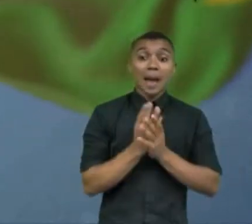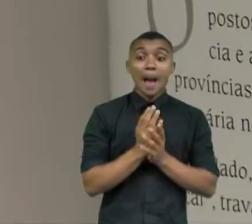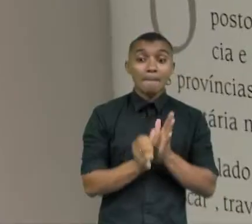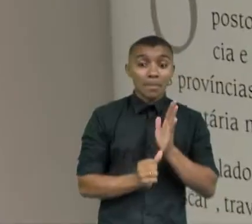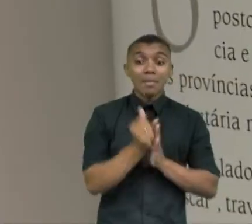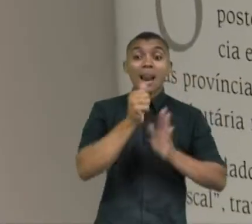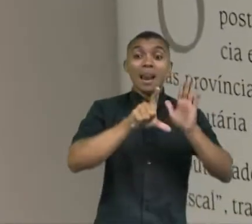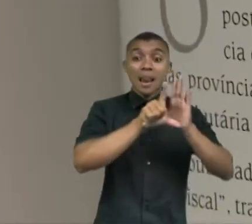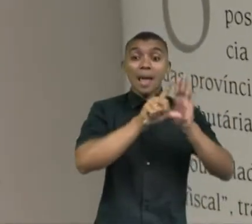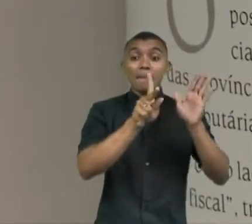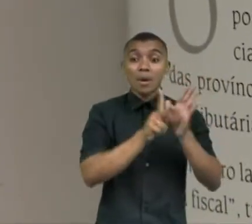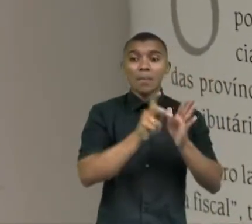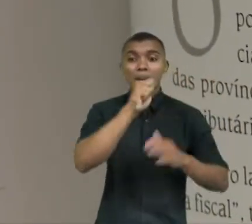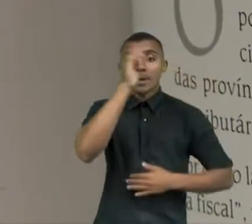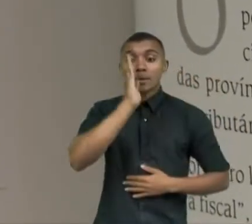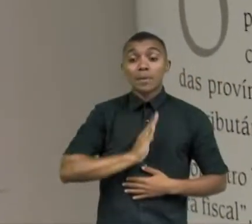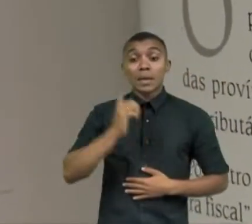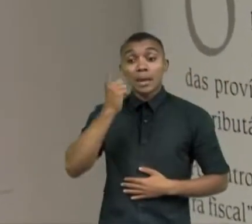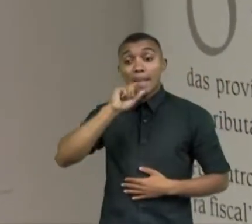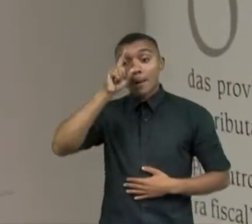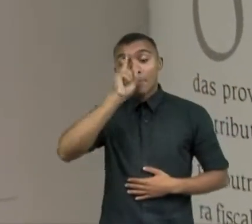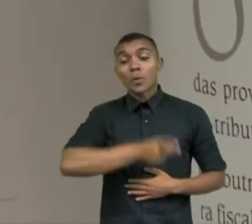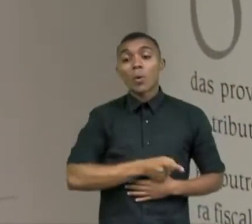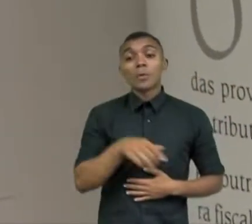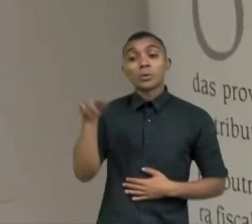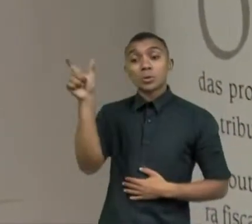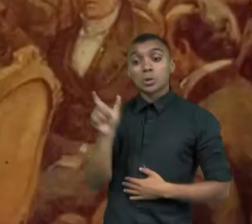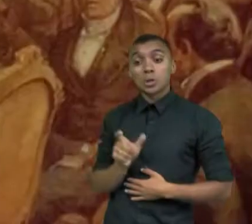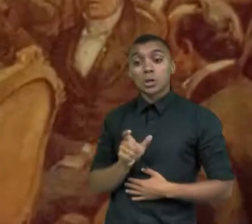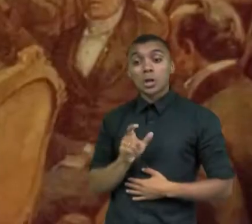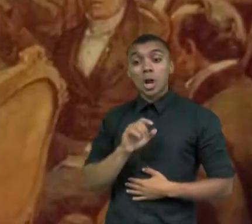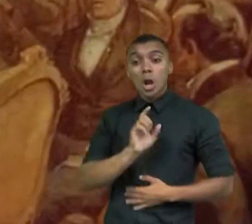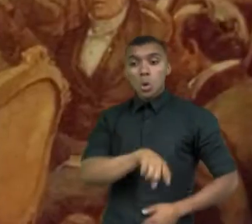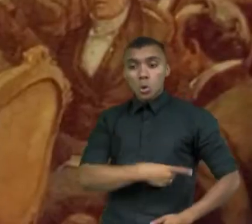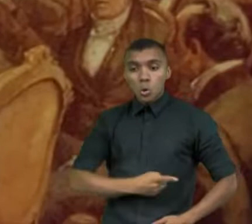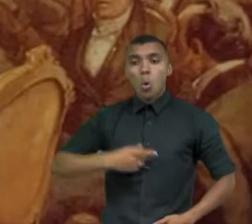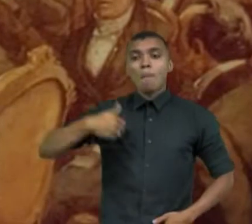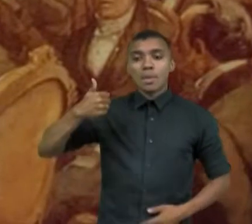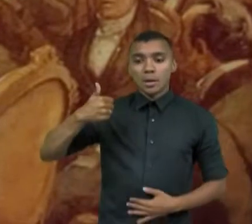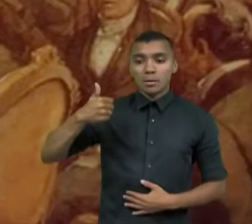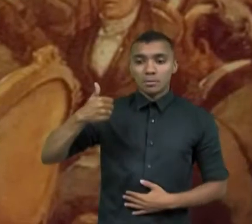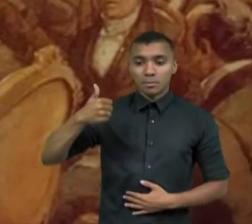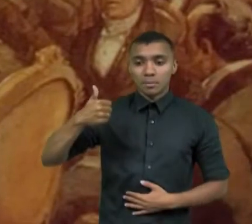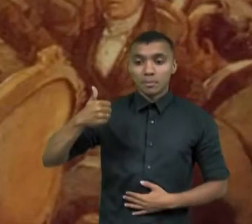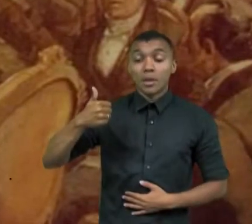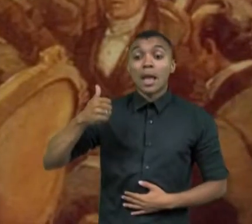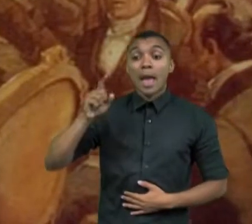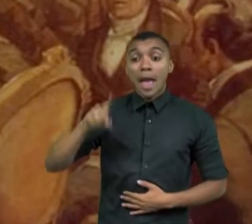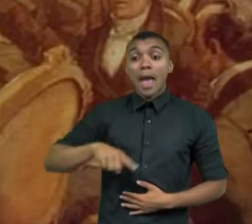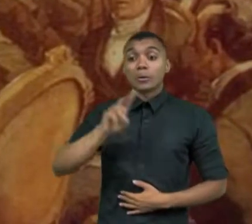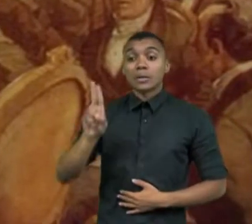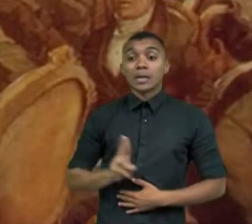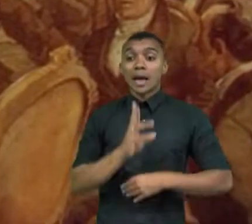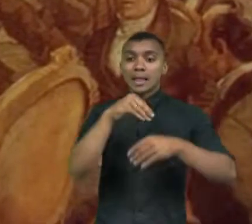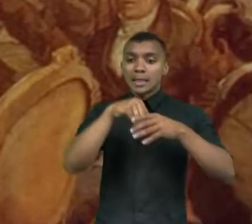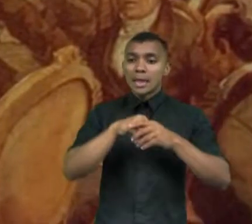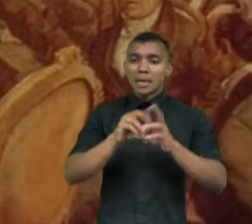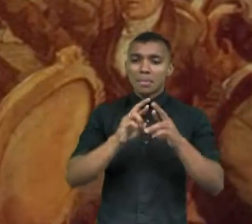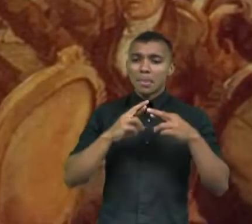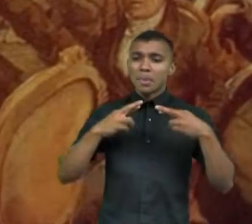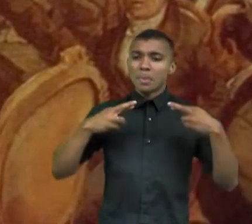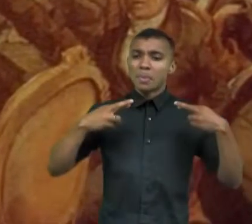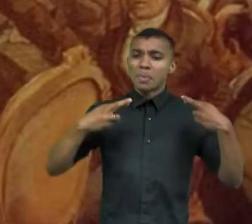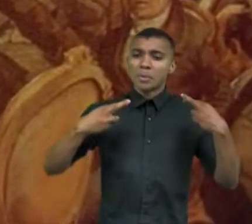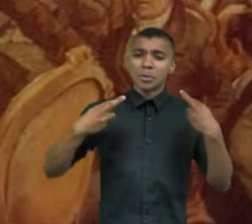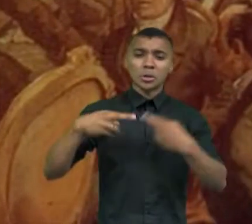brasileira, por ordem de Dom Pedro I. Essa lei seria utilizada na eleição da Assembleia Geral Constituinte de